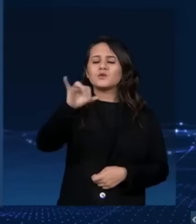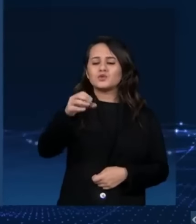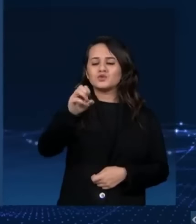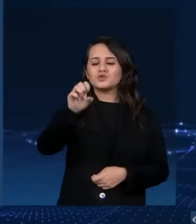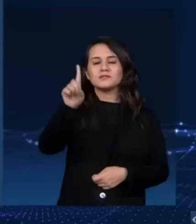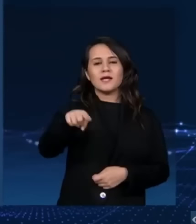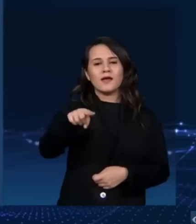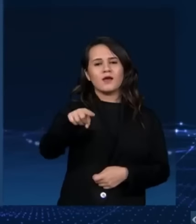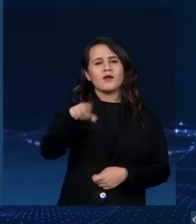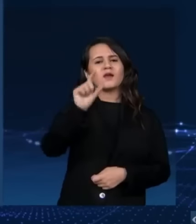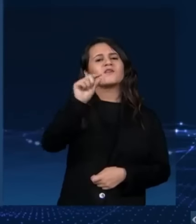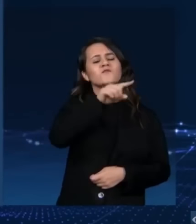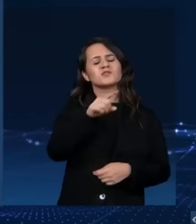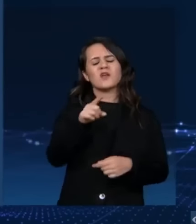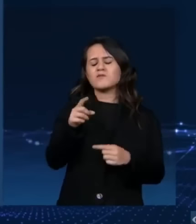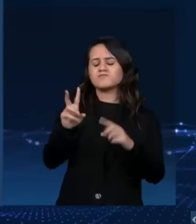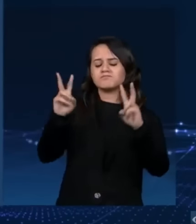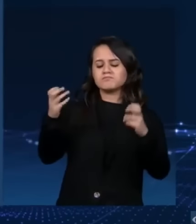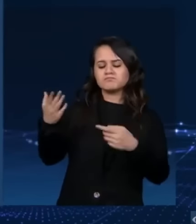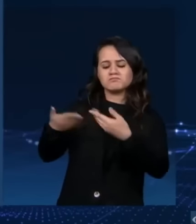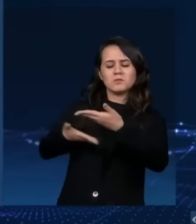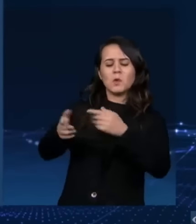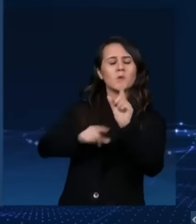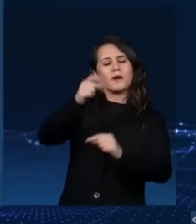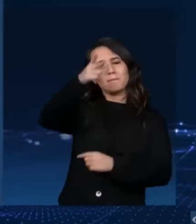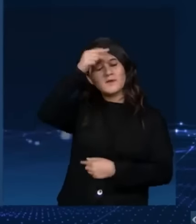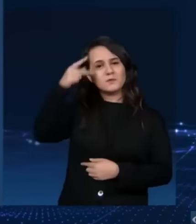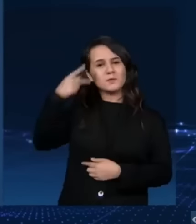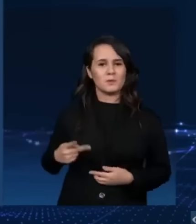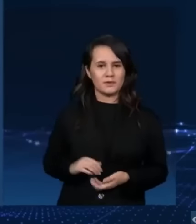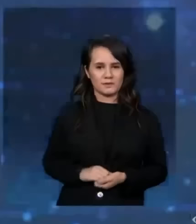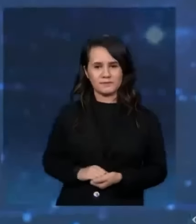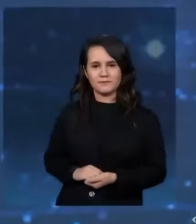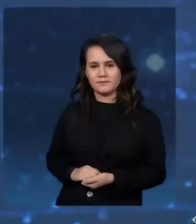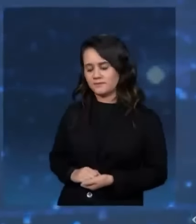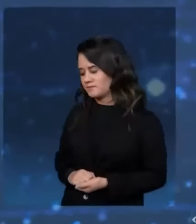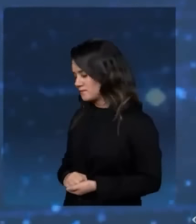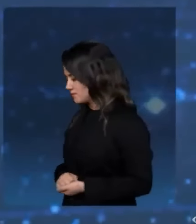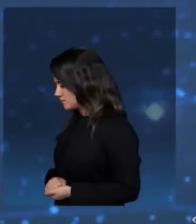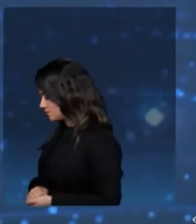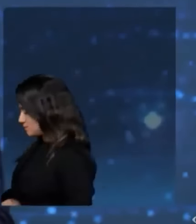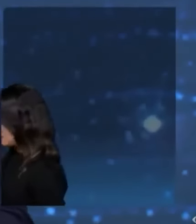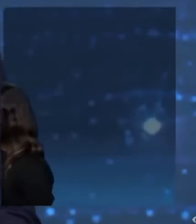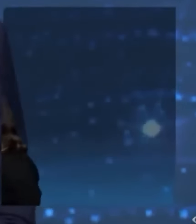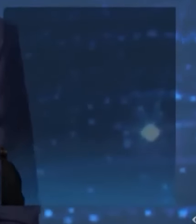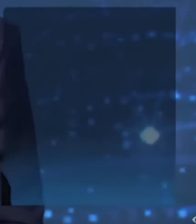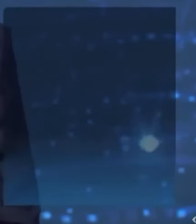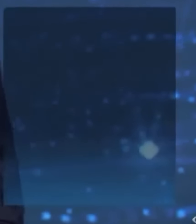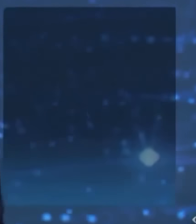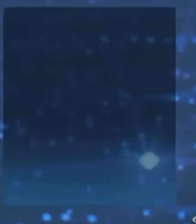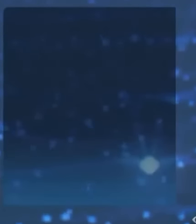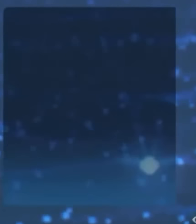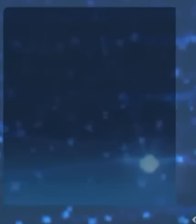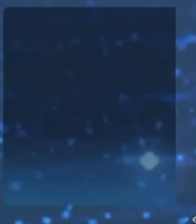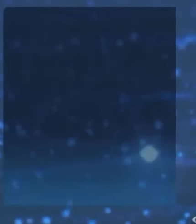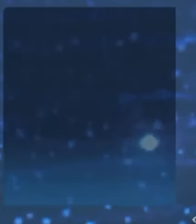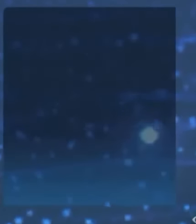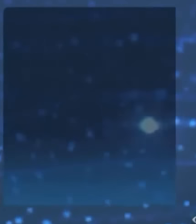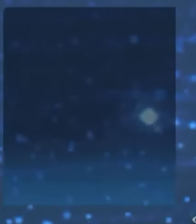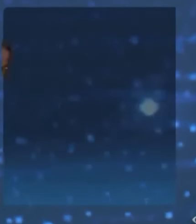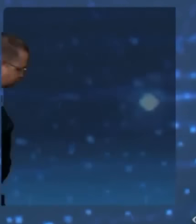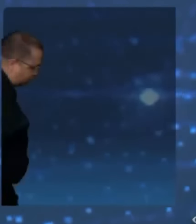com a sua relação com ele e a da prefeitura com ele? Olha, o Boulos, acho que você tem que responder quem é Janones.